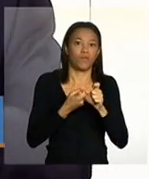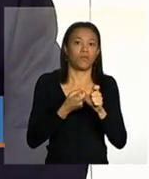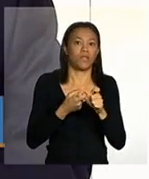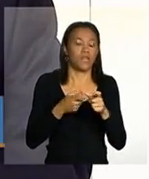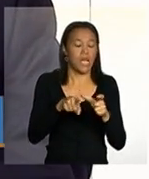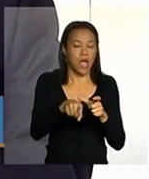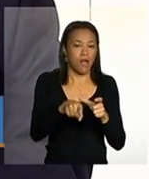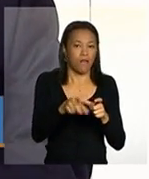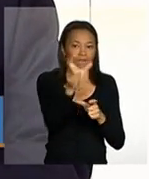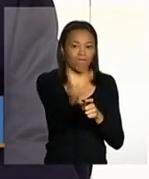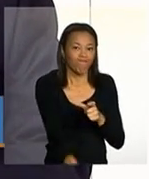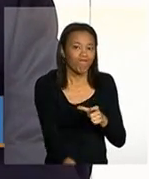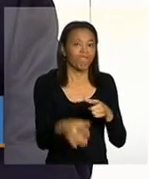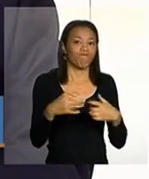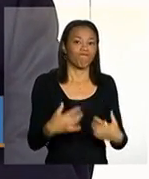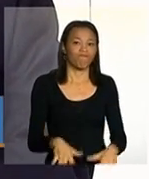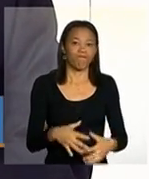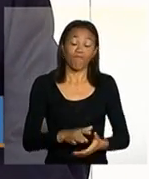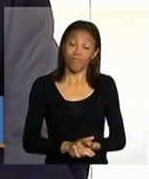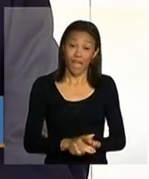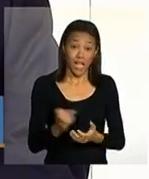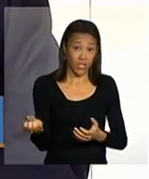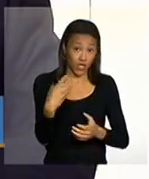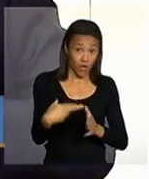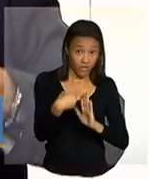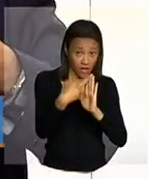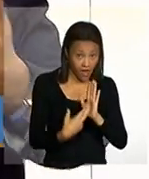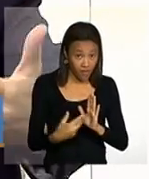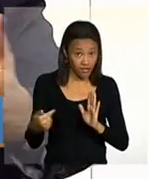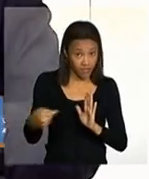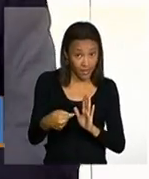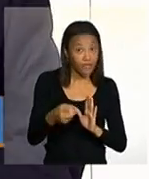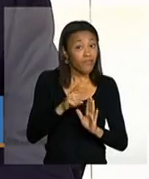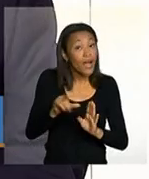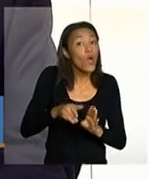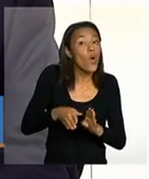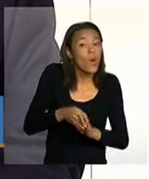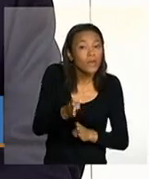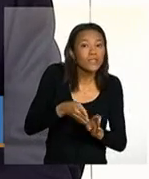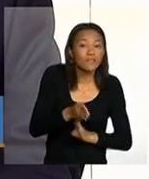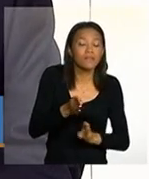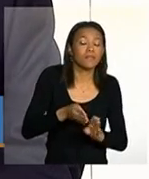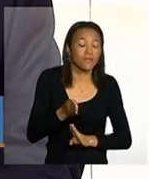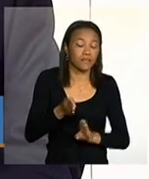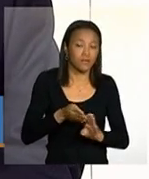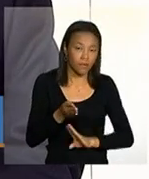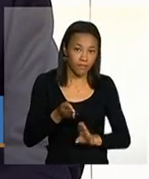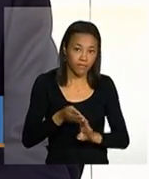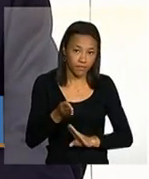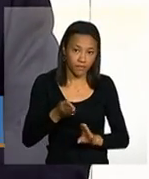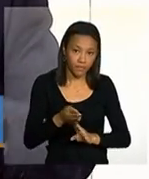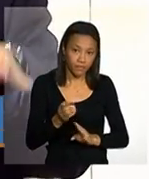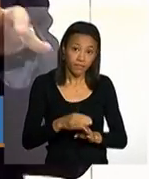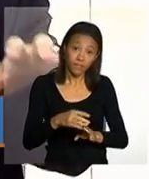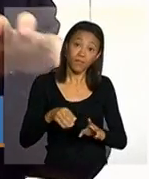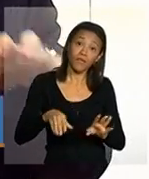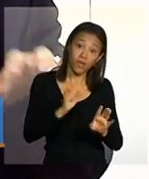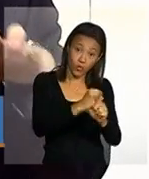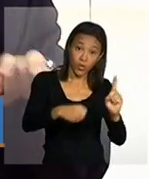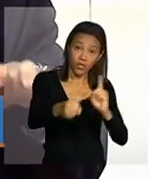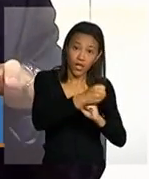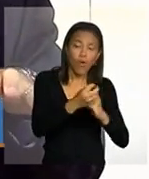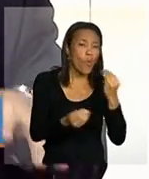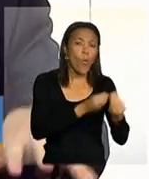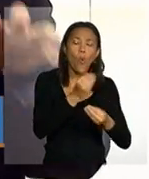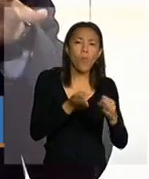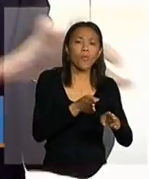fortemente, a nova regra das condicionalidades orienta o trabalho da assistência social no acompanhamento